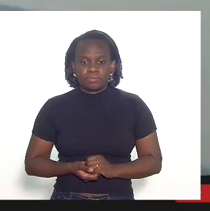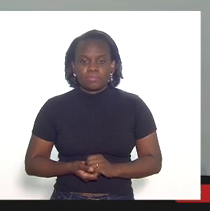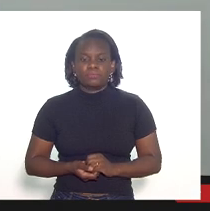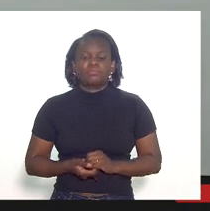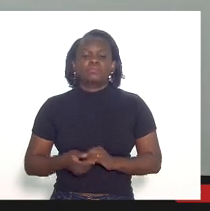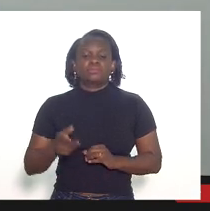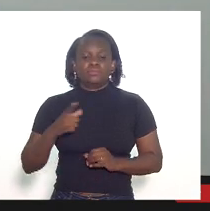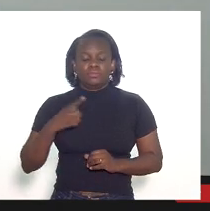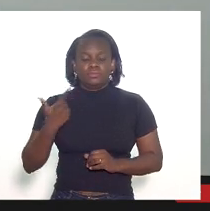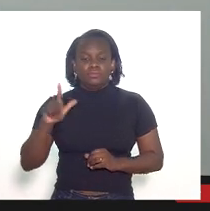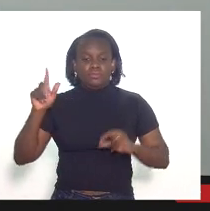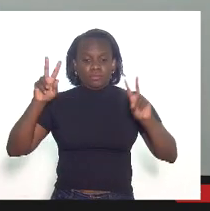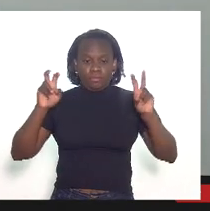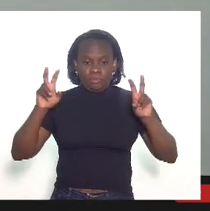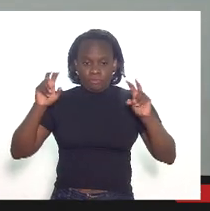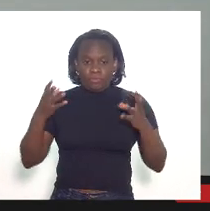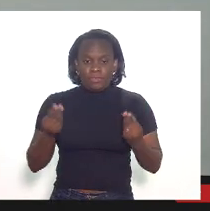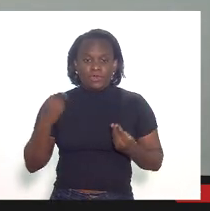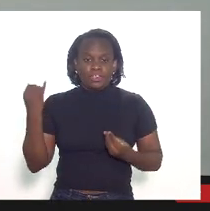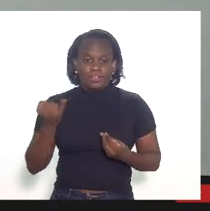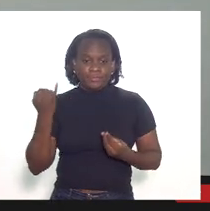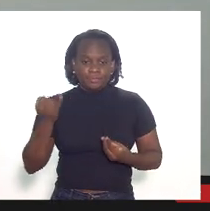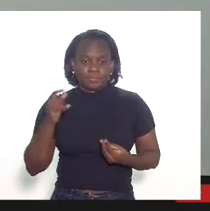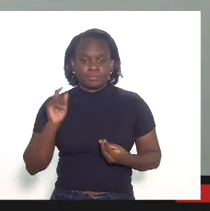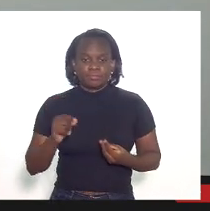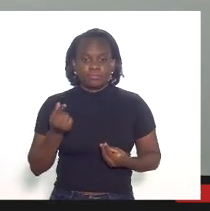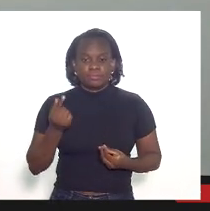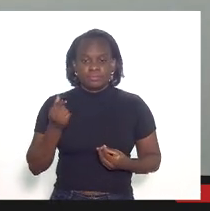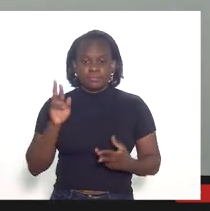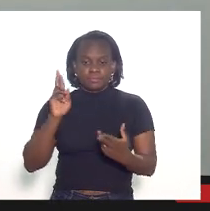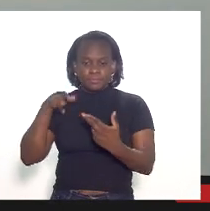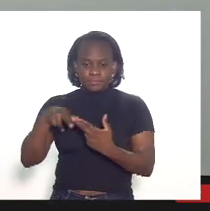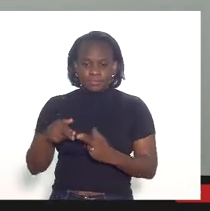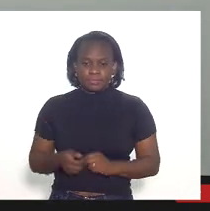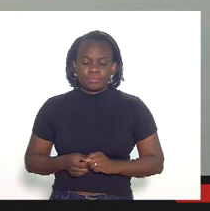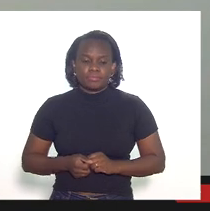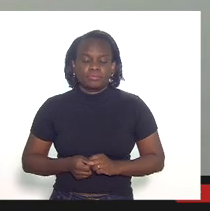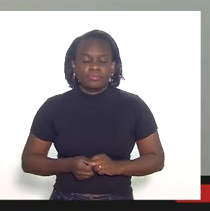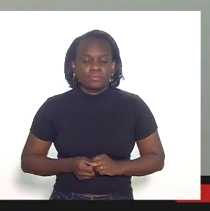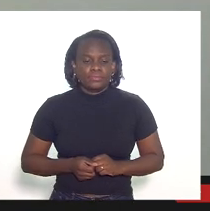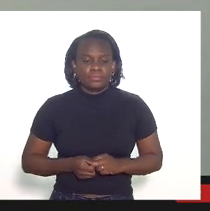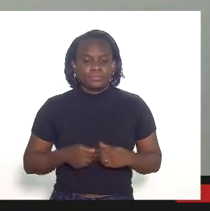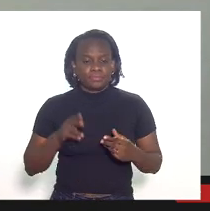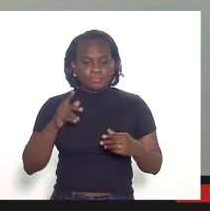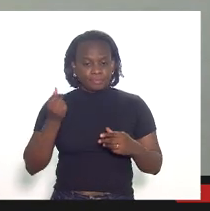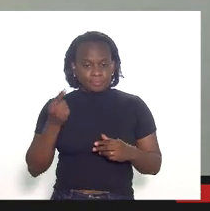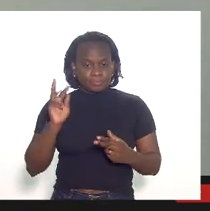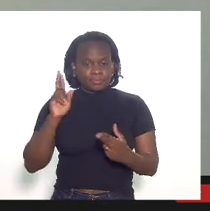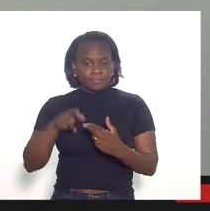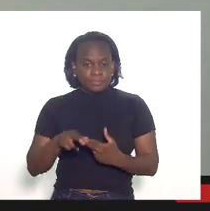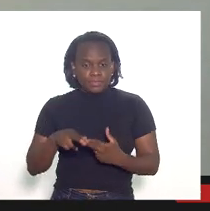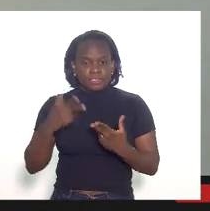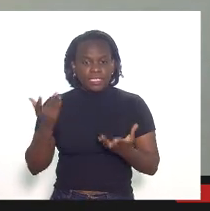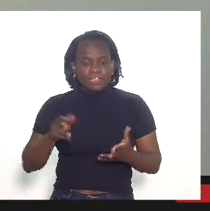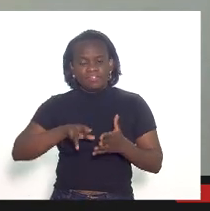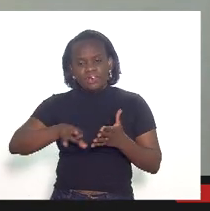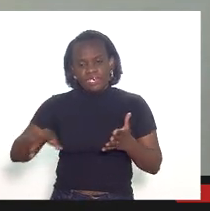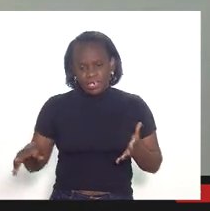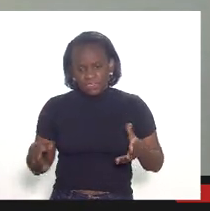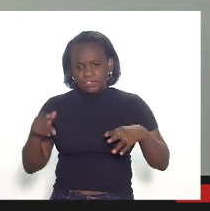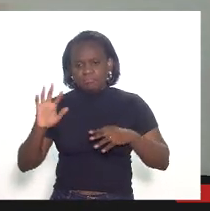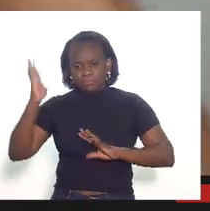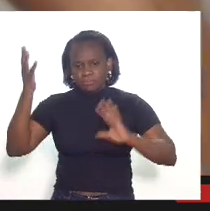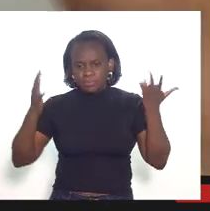aqui tem um outro assunto muito muito importante que é o preço de referência e assim o preço de referência ele é tomado para diversas situações